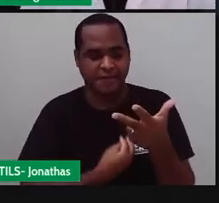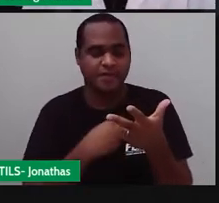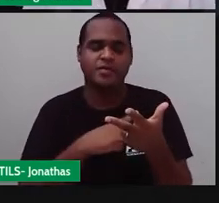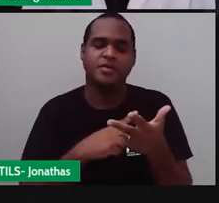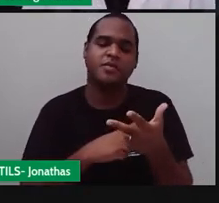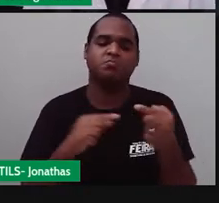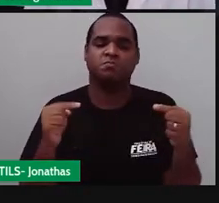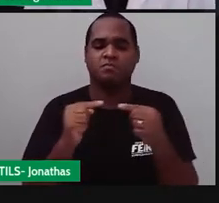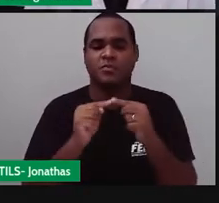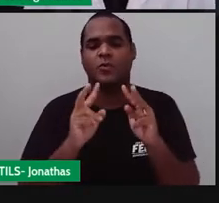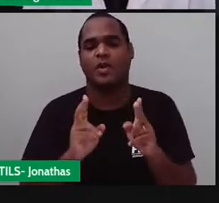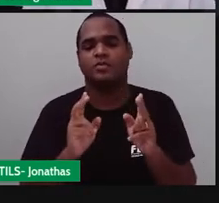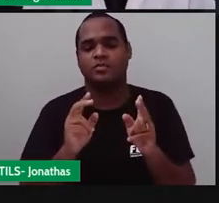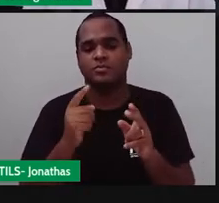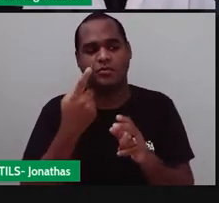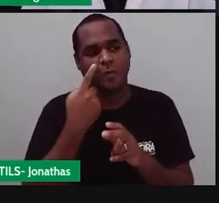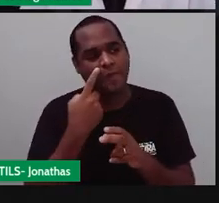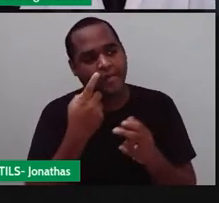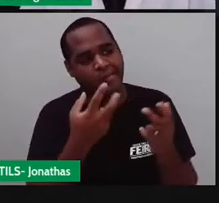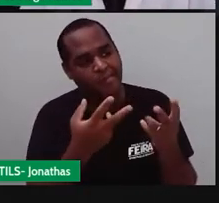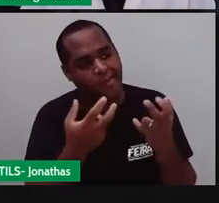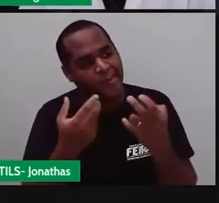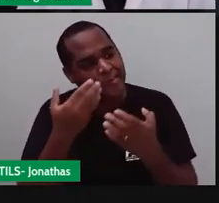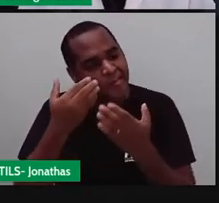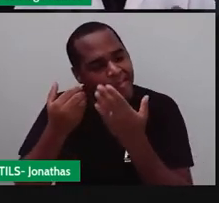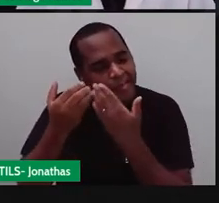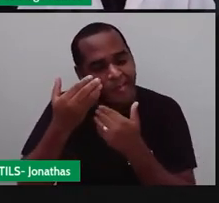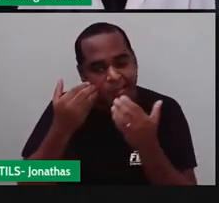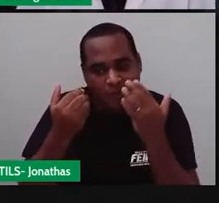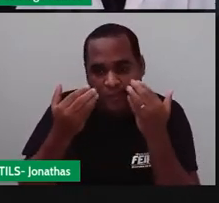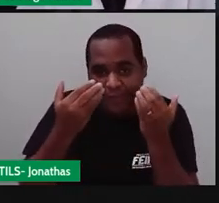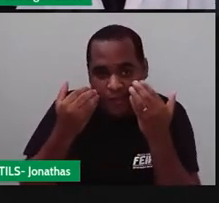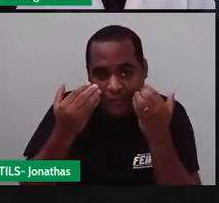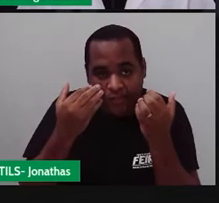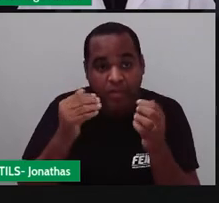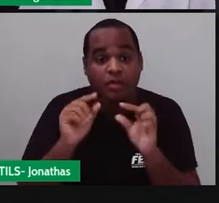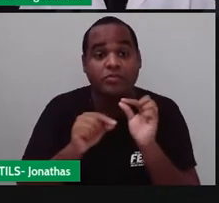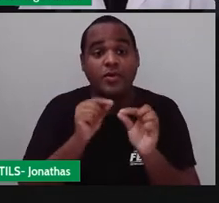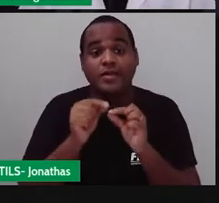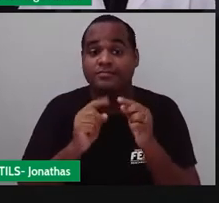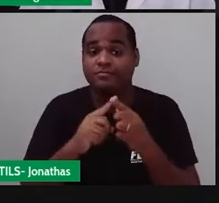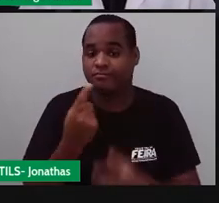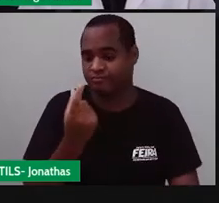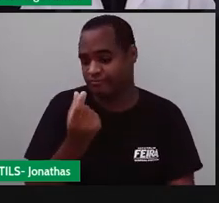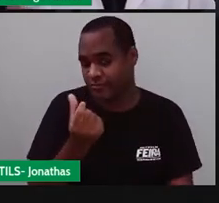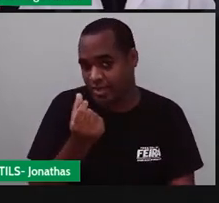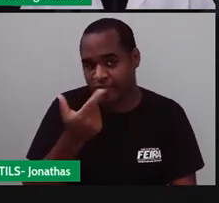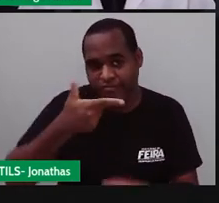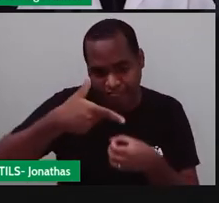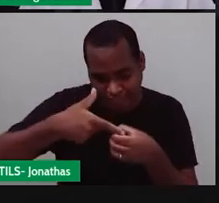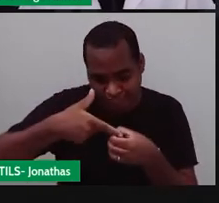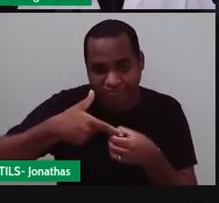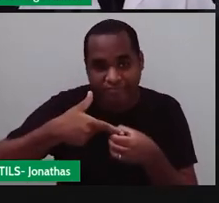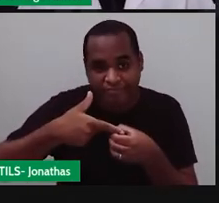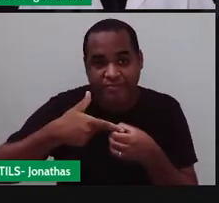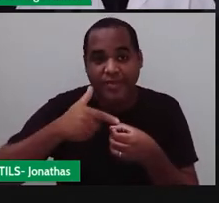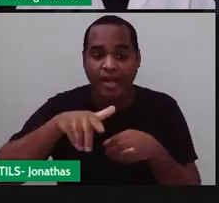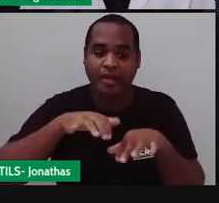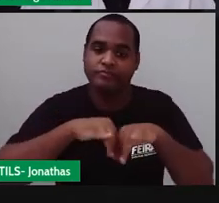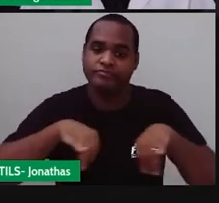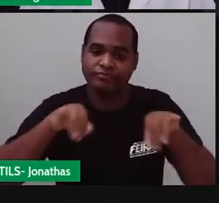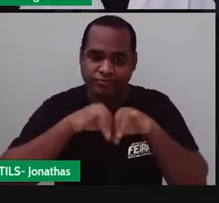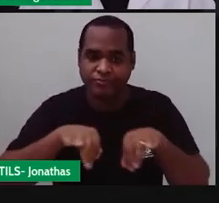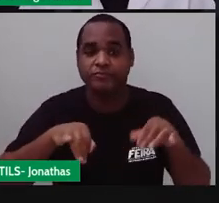quero que a gente veja, né, aqui e agora, é o preço da gasolina que foi divulgado nesse